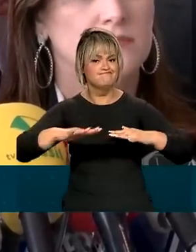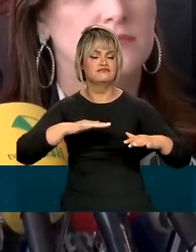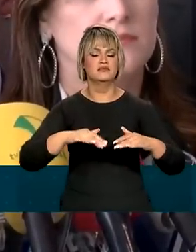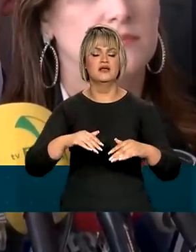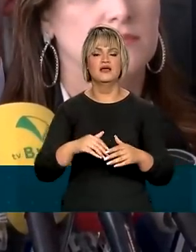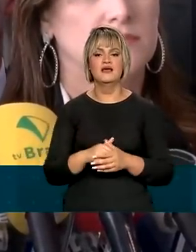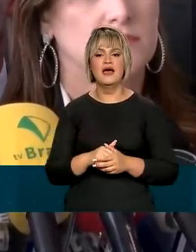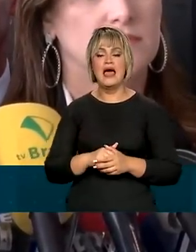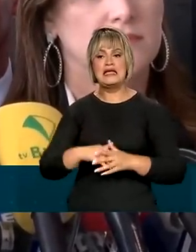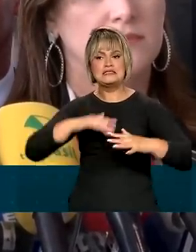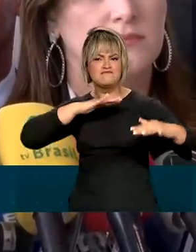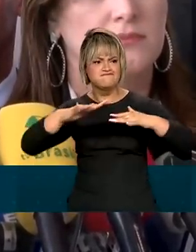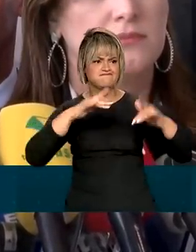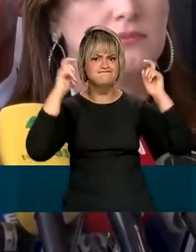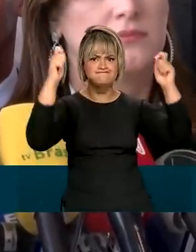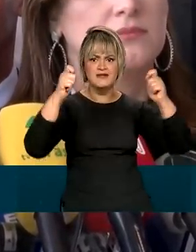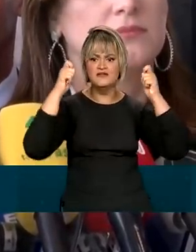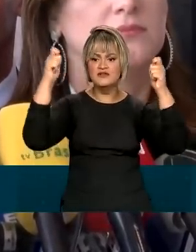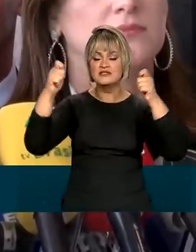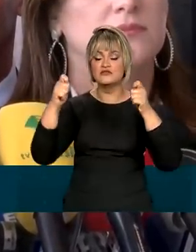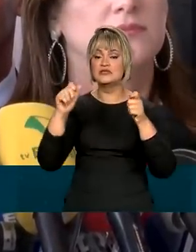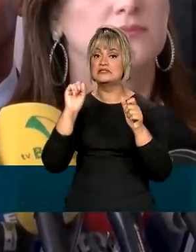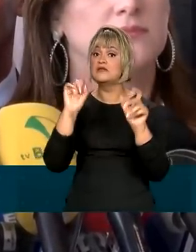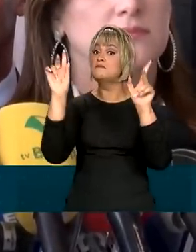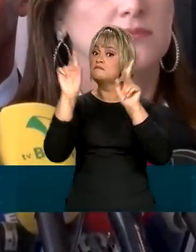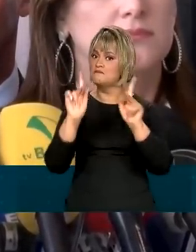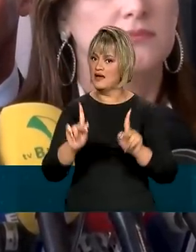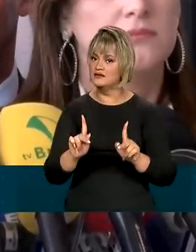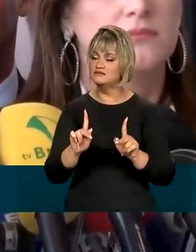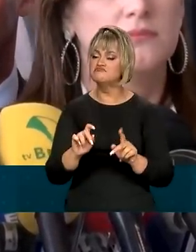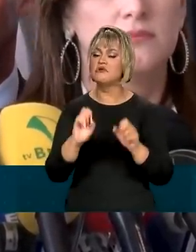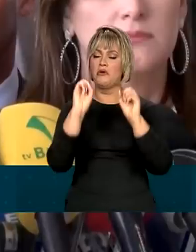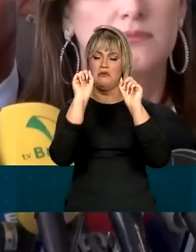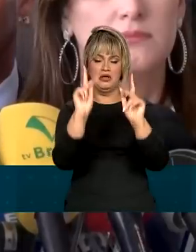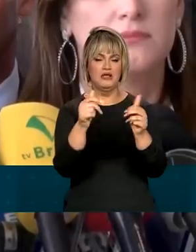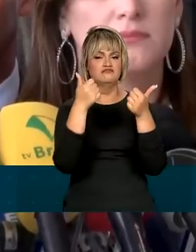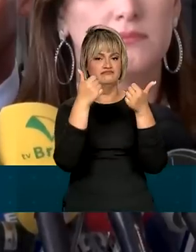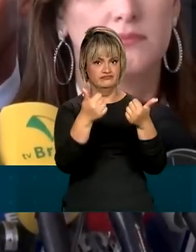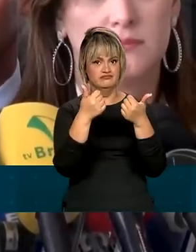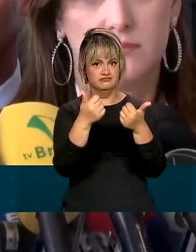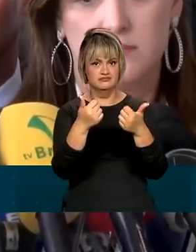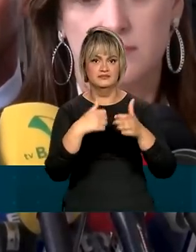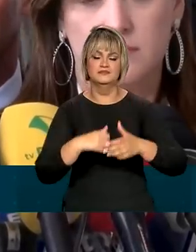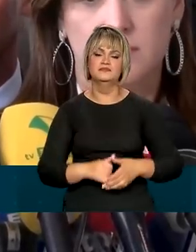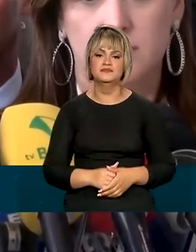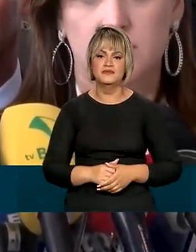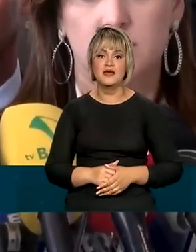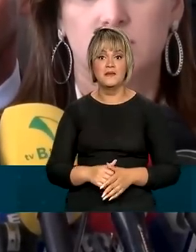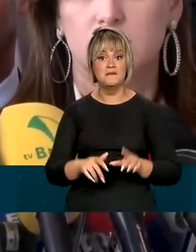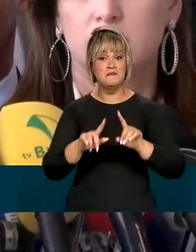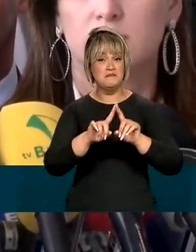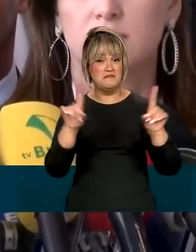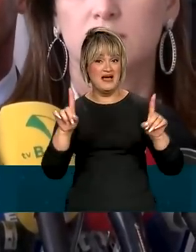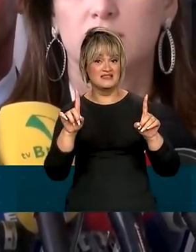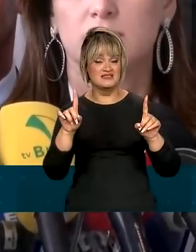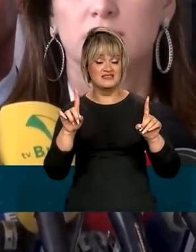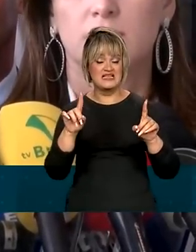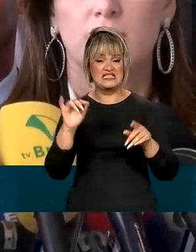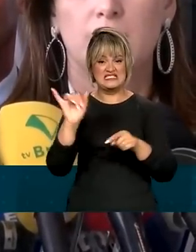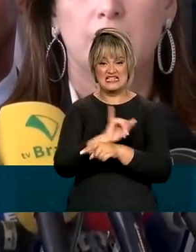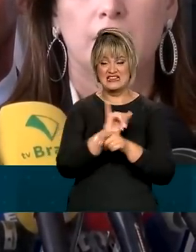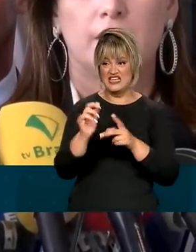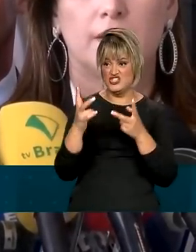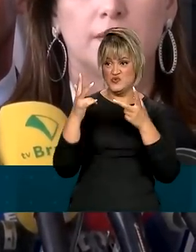As manifestações pacíficas sempre serão bem-vindas, mas os nossos métodos